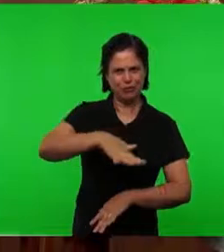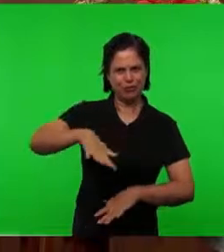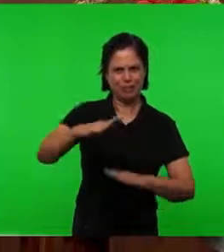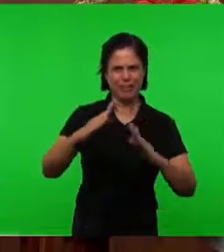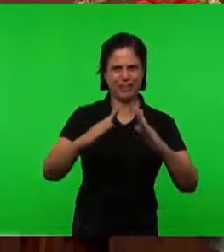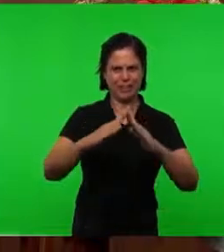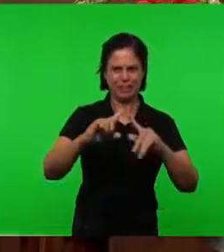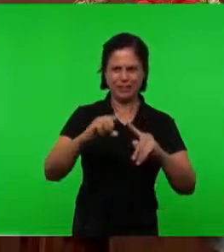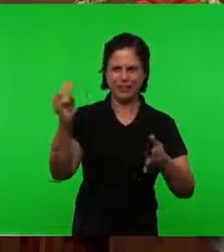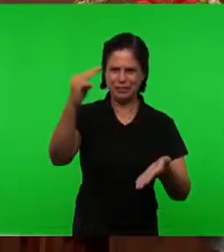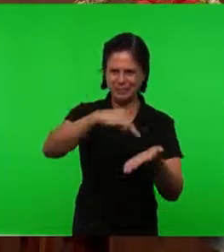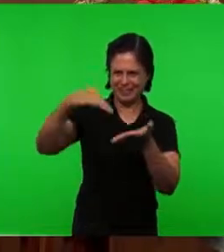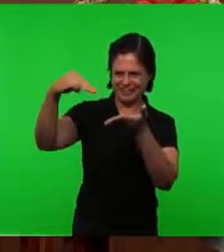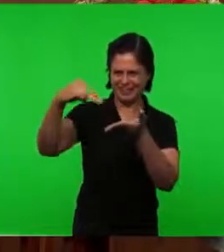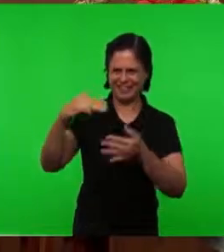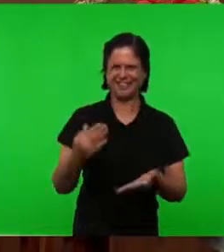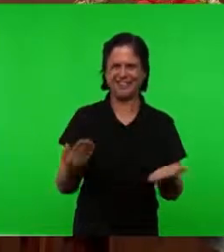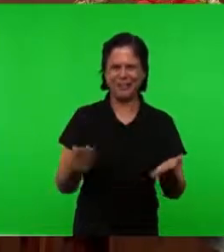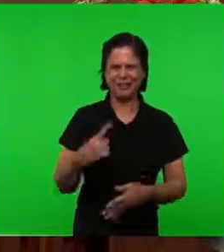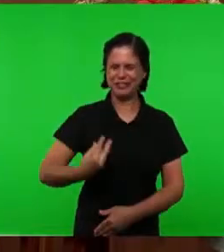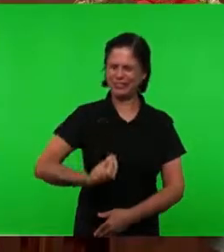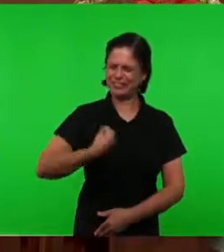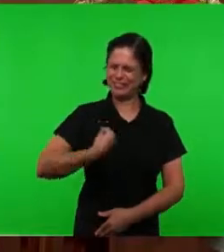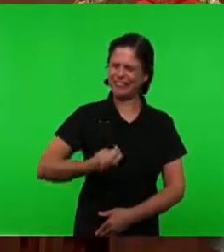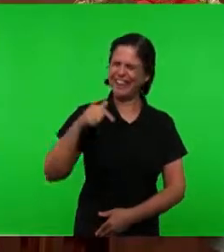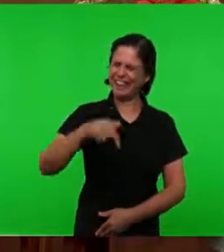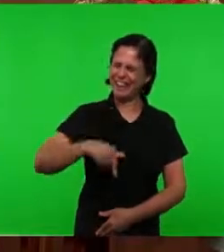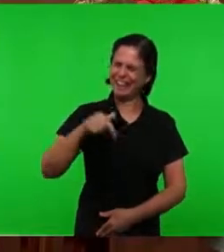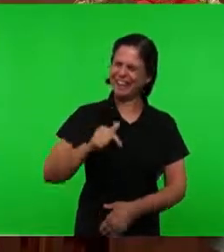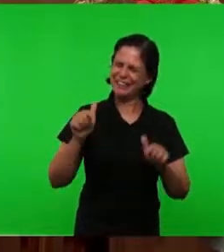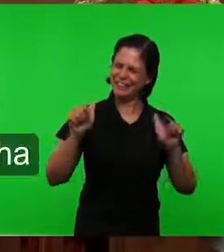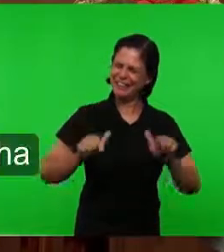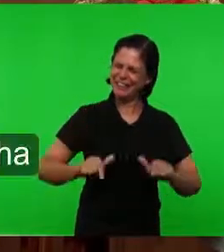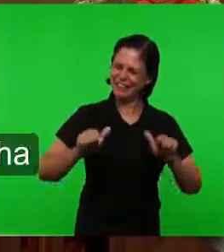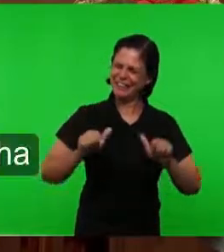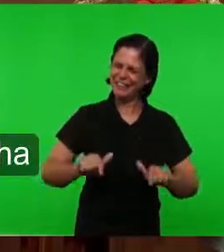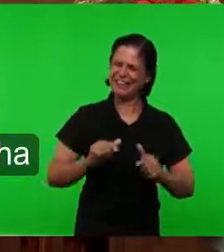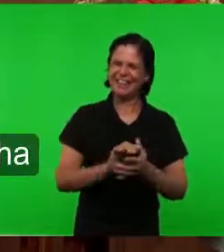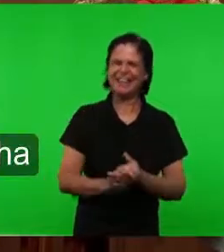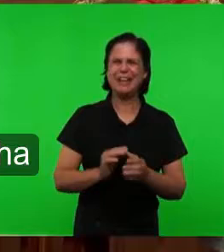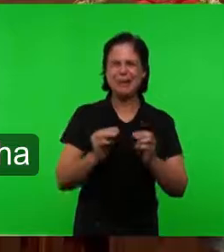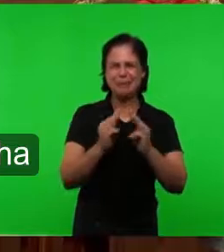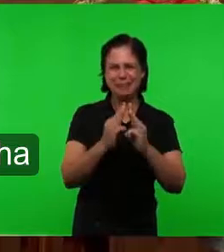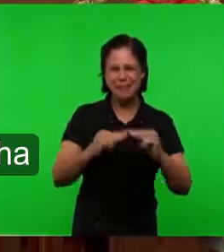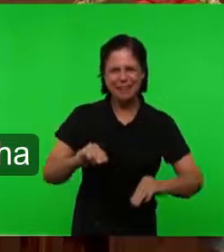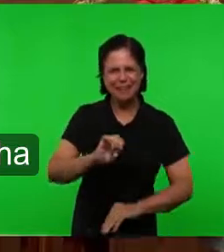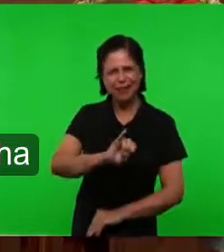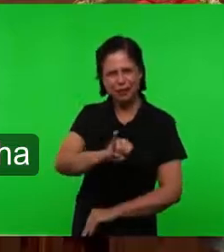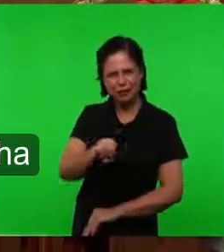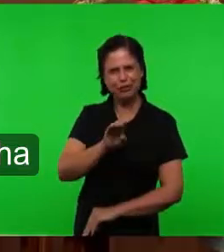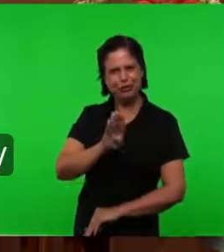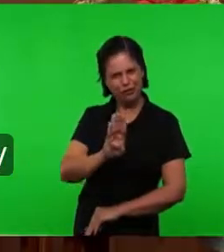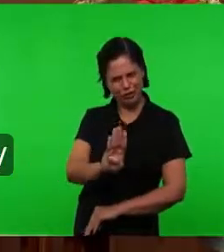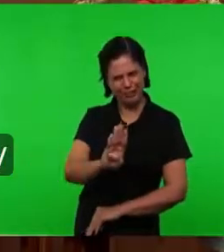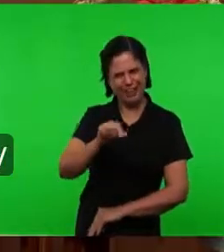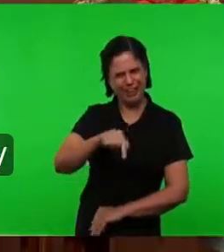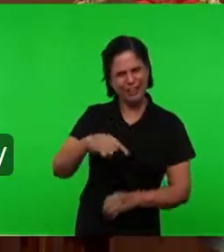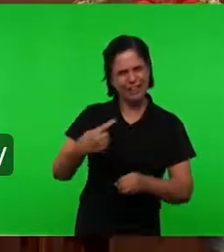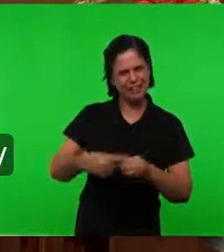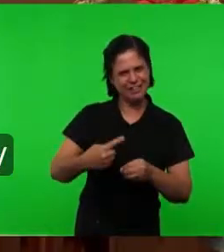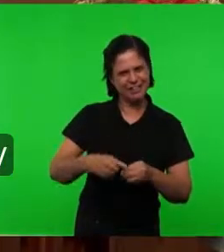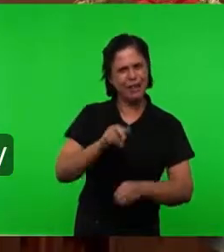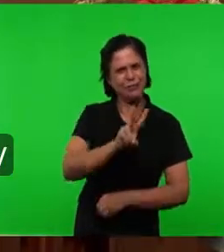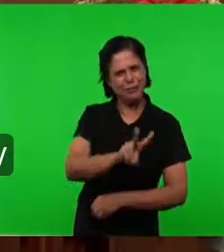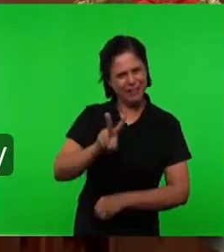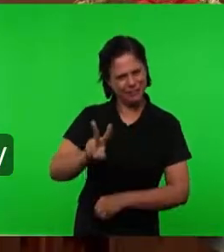estamos aqui falando a partir dos nossos estúdios aqui no Manaim de Jaburuna Na cidade de Vila Velha, no estado do